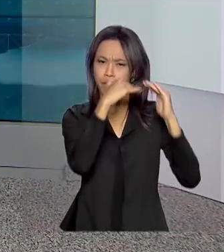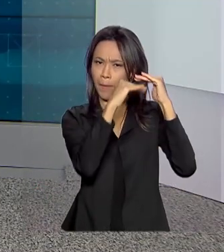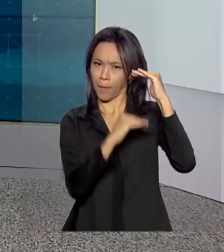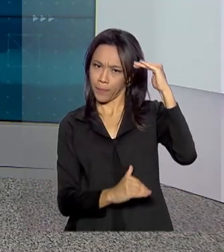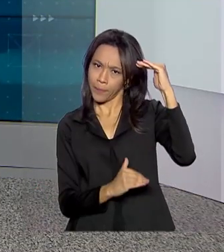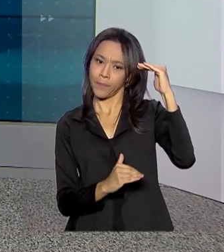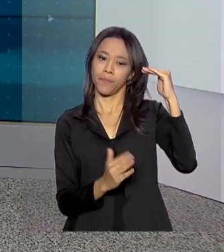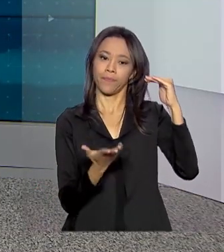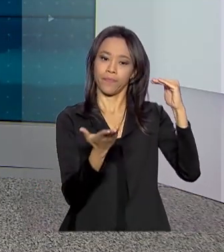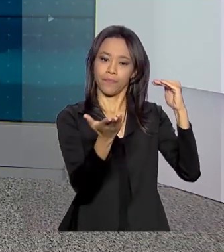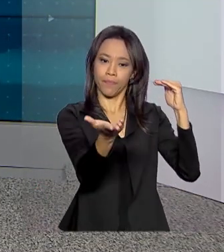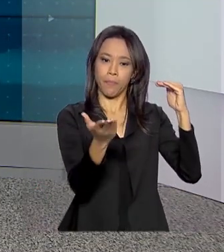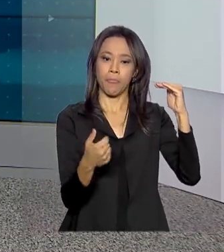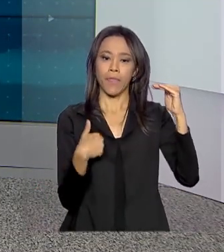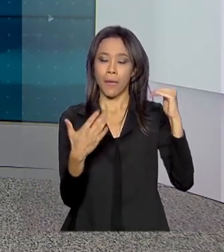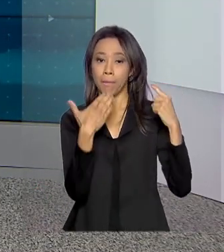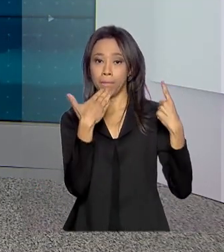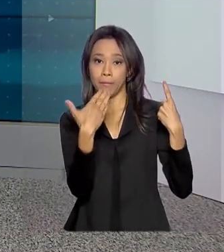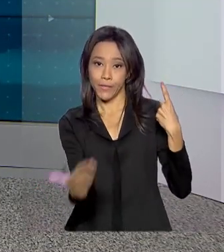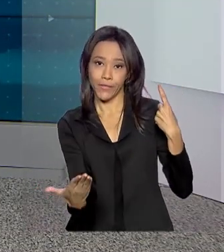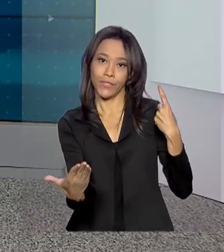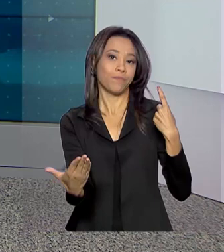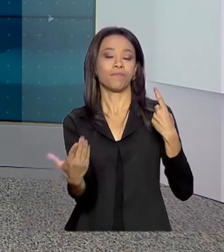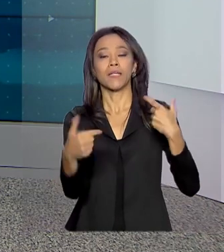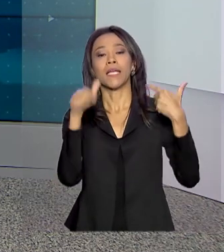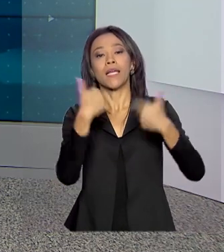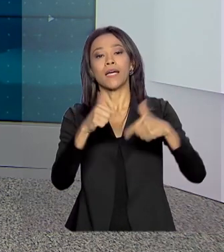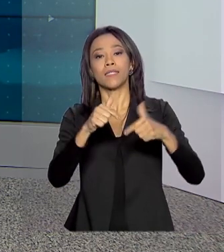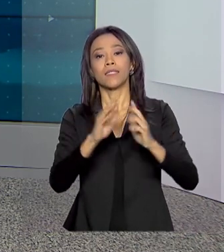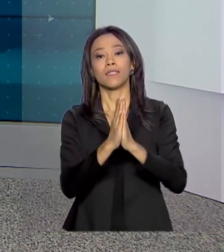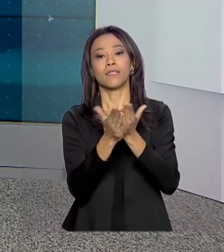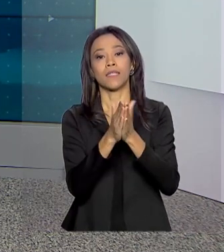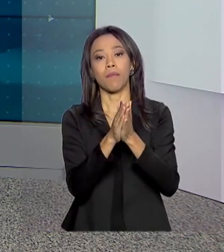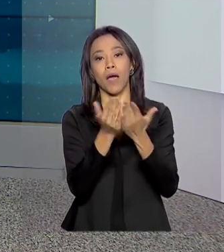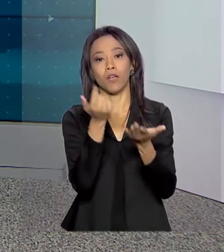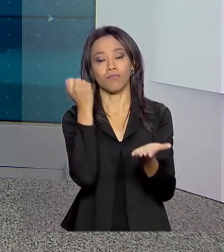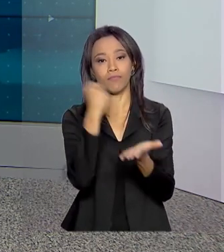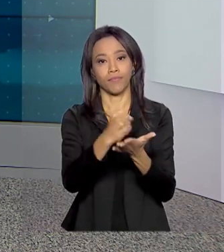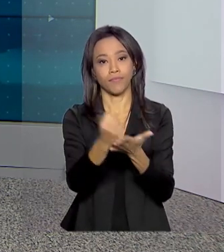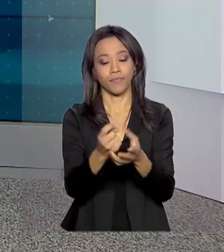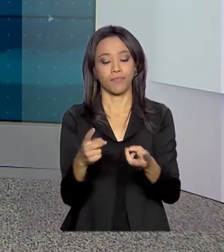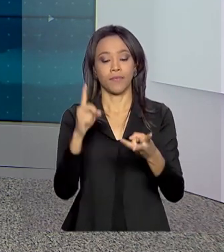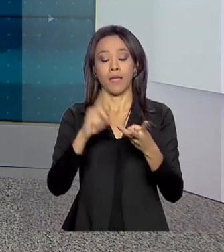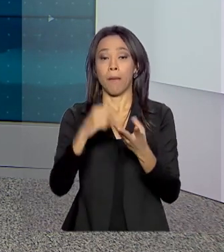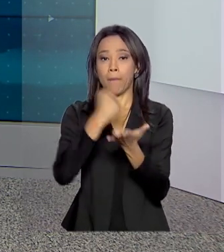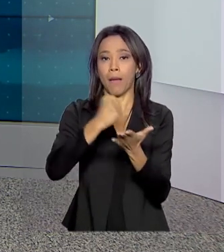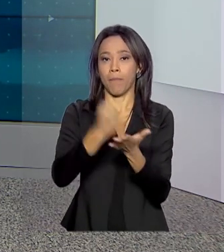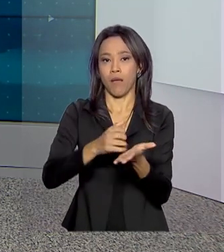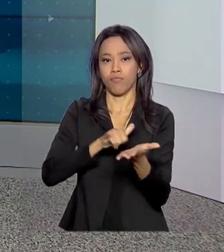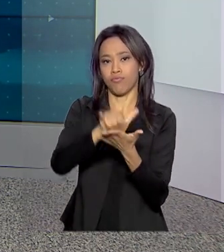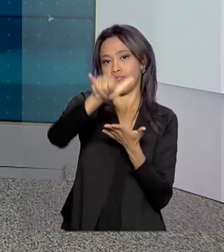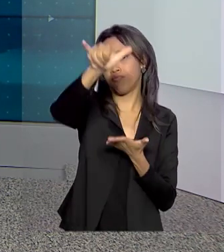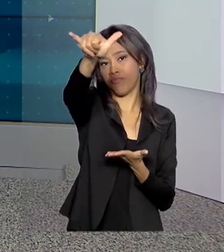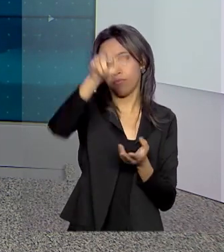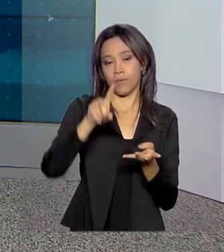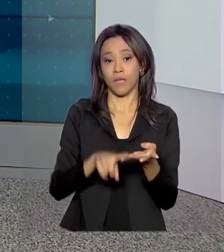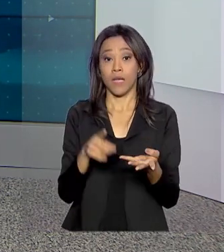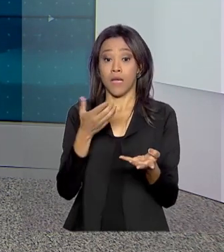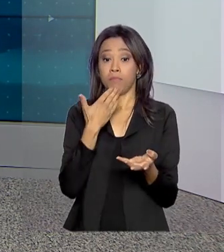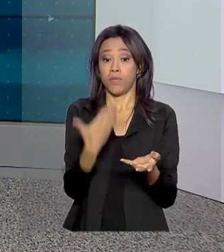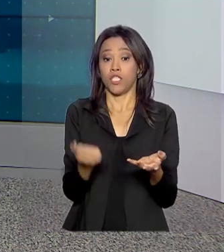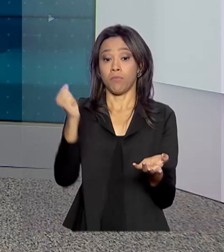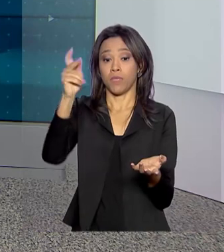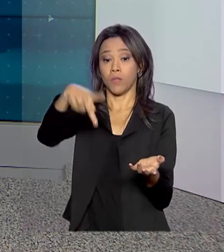lá. Olha, solicitar carteira de trabalho, passaporte, pedir aposentadoria e também a carteira